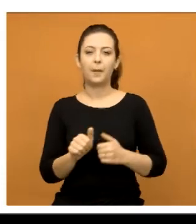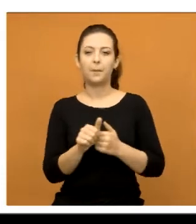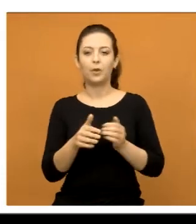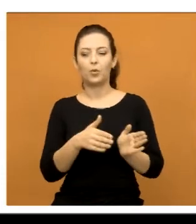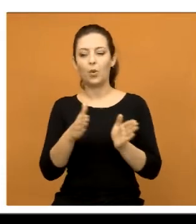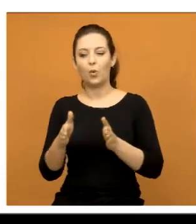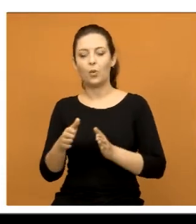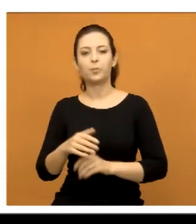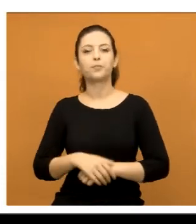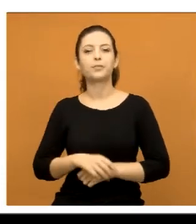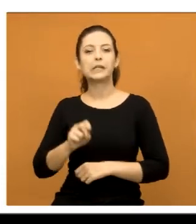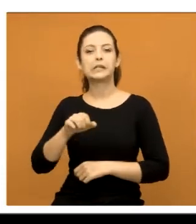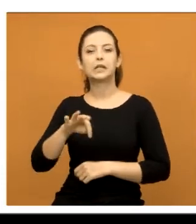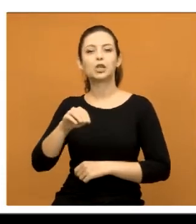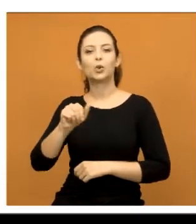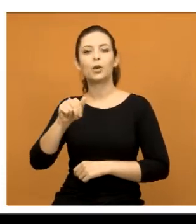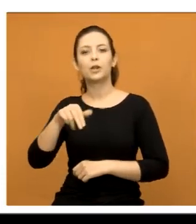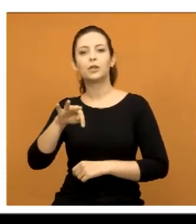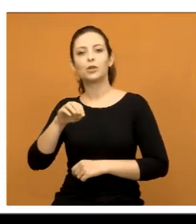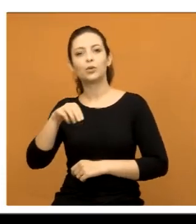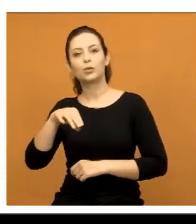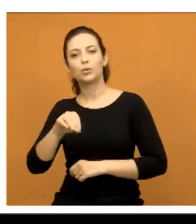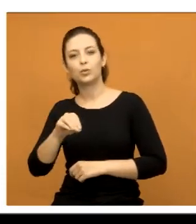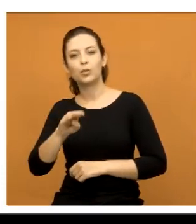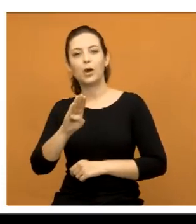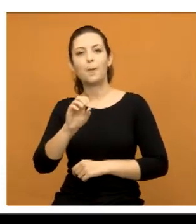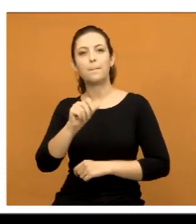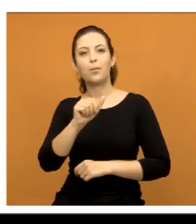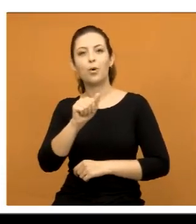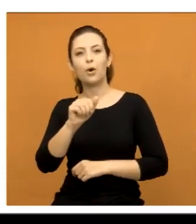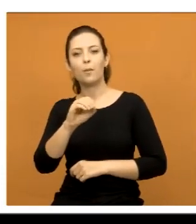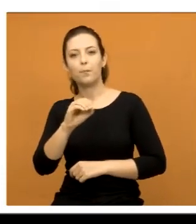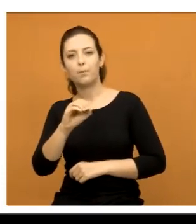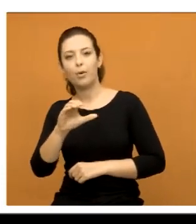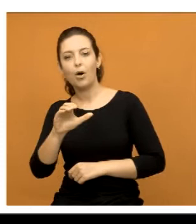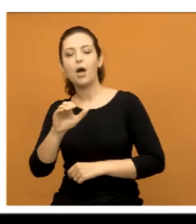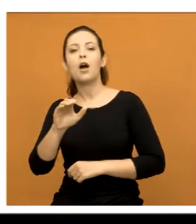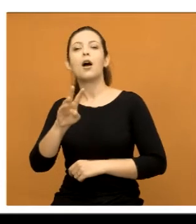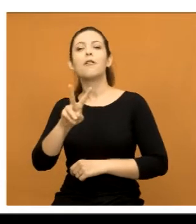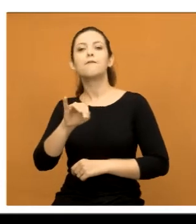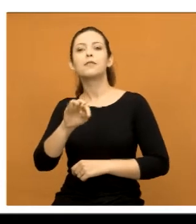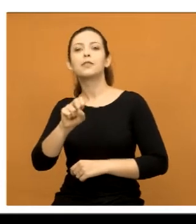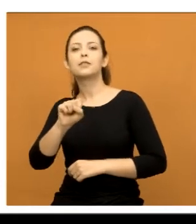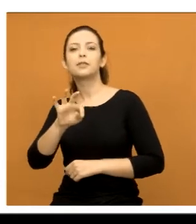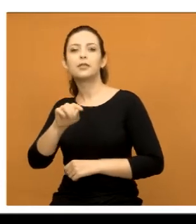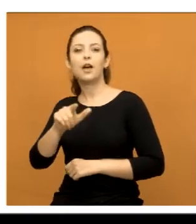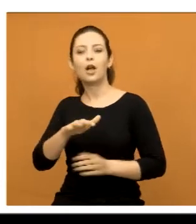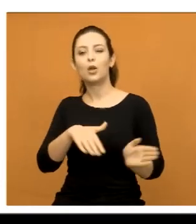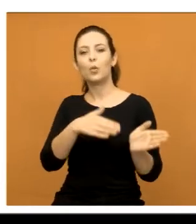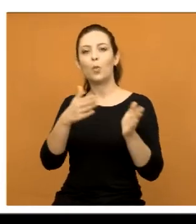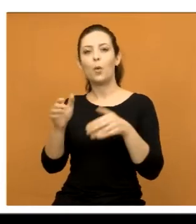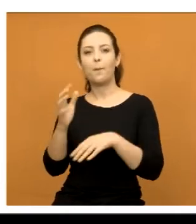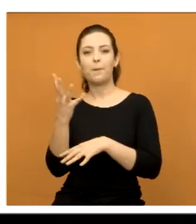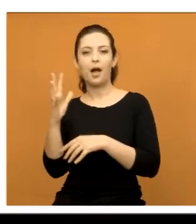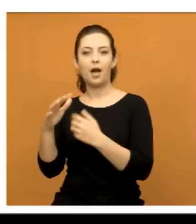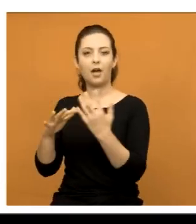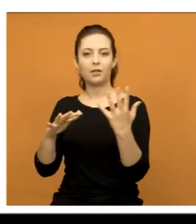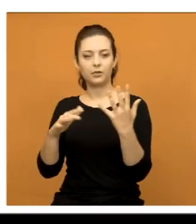lá para o Santo Antônio da Boa Vista, que fica outro lado do paraíso. Mas não é a novela, não, é outro lado do paraíso.